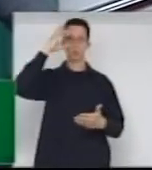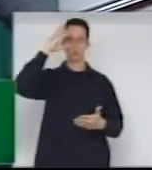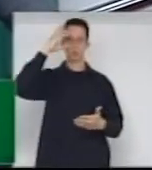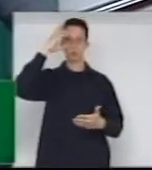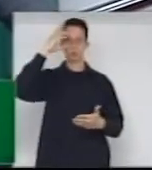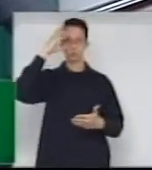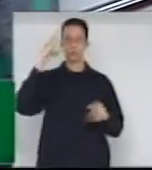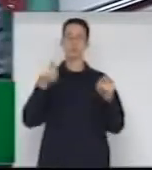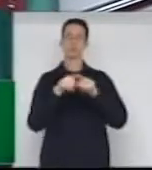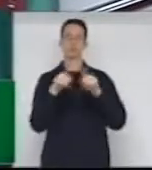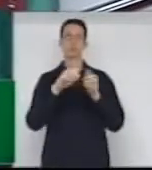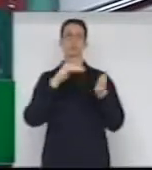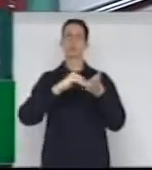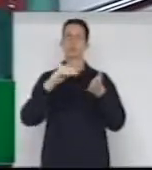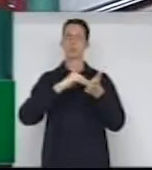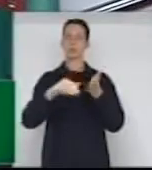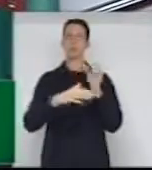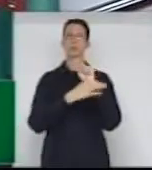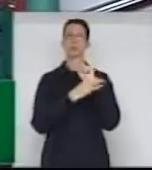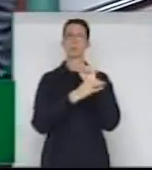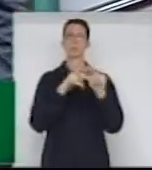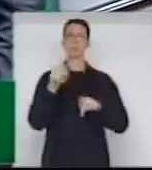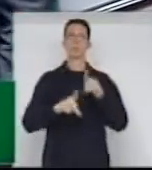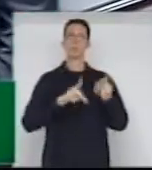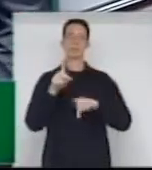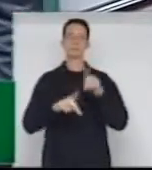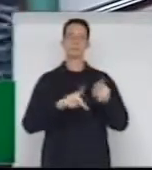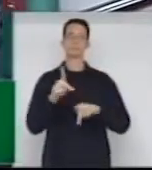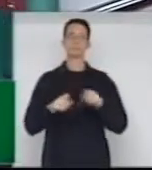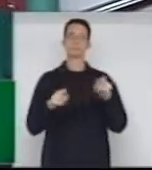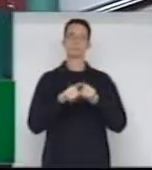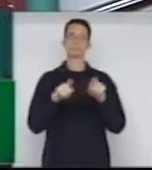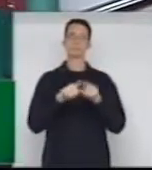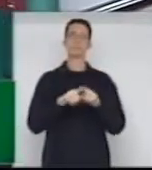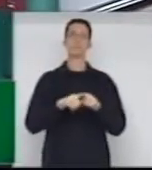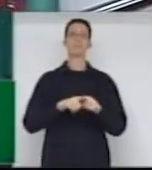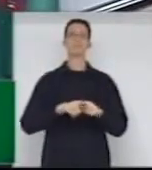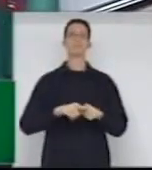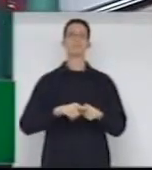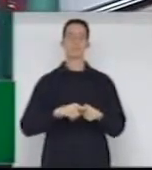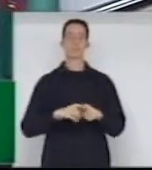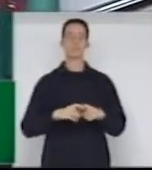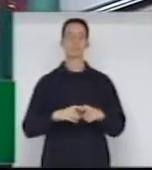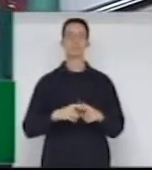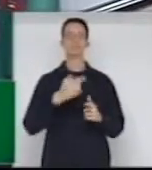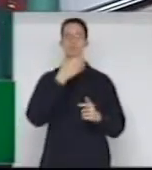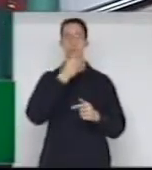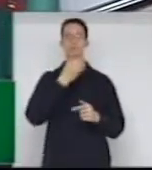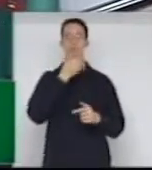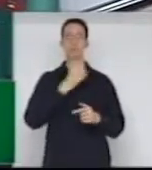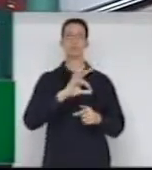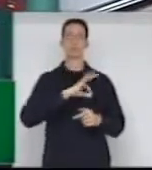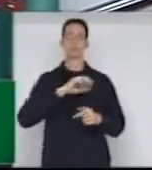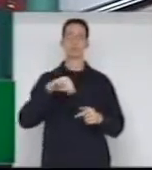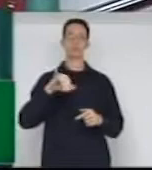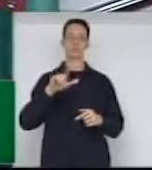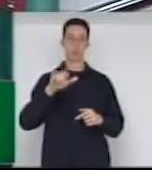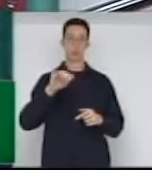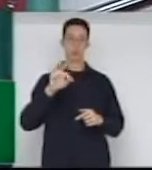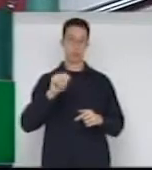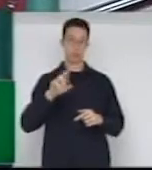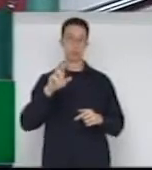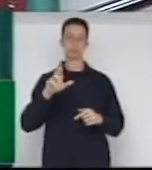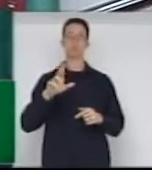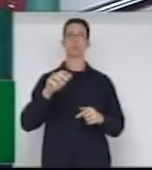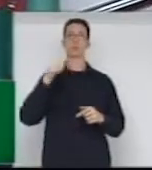Gruba, secretário da Segurança Pública, e o próprio comandante do Corpo de Bombeiros Militar, que pegaram aquelas meninas que fizeram